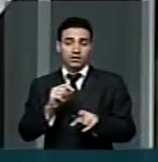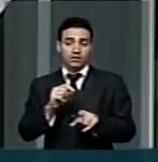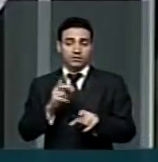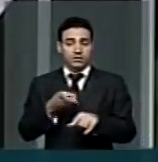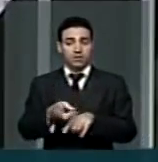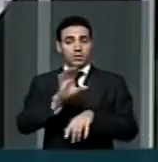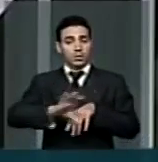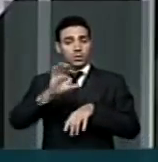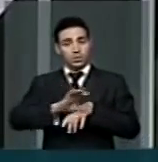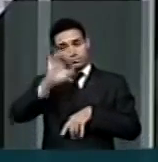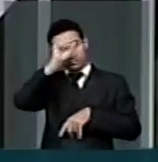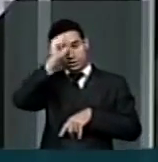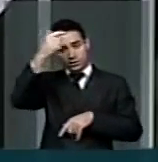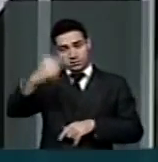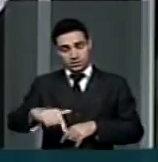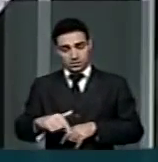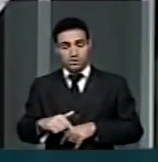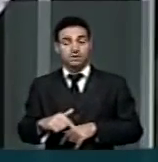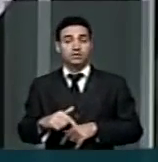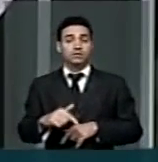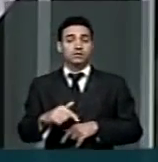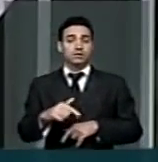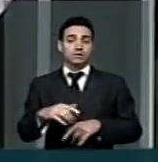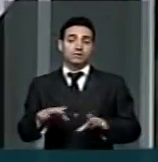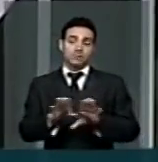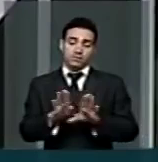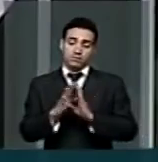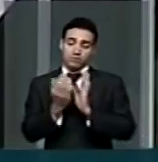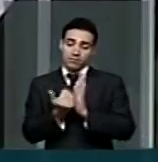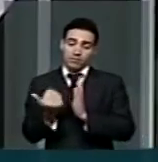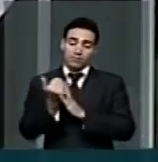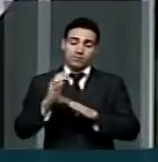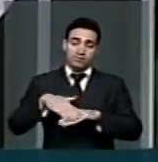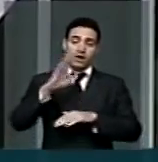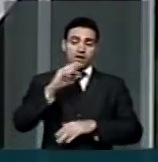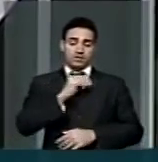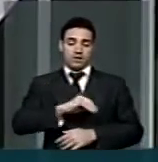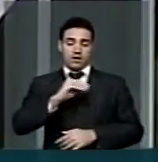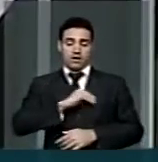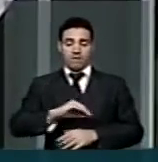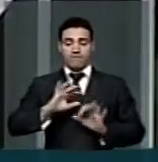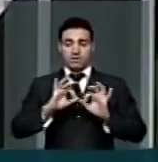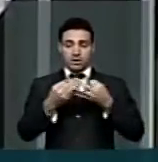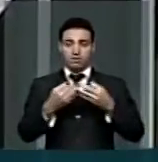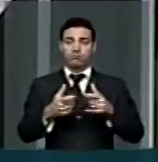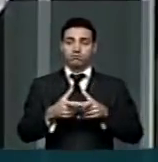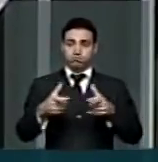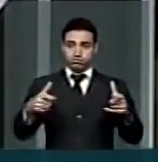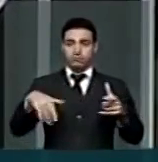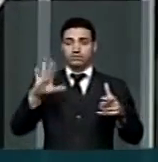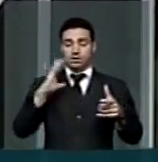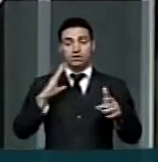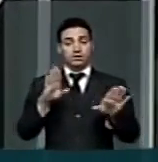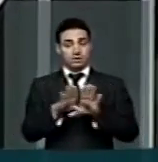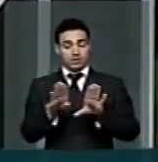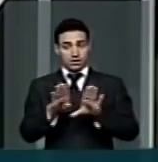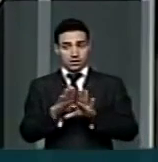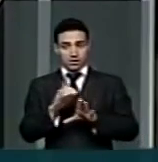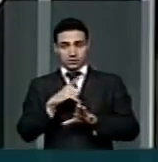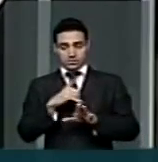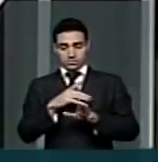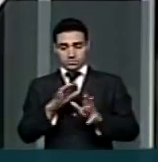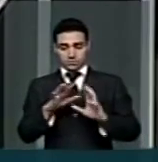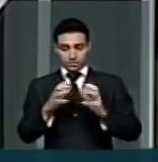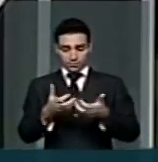E mais, além de patrocinar o aumento da renda familiar, ele amplia a forma considerável